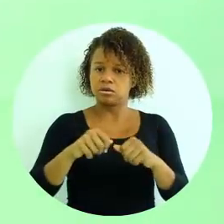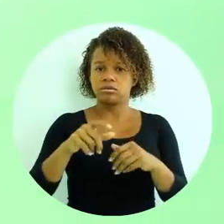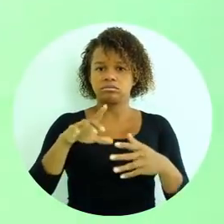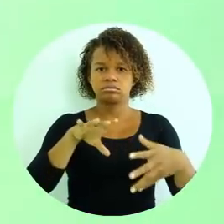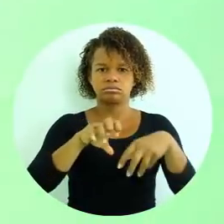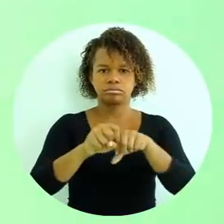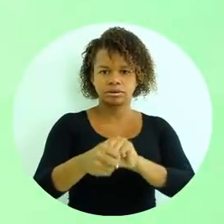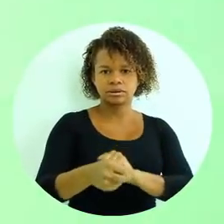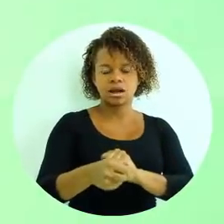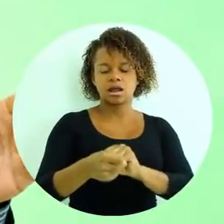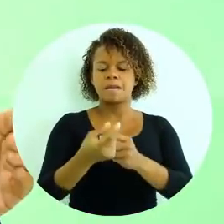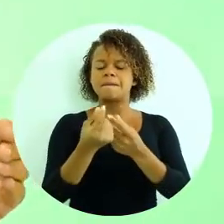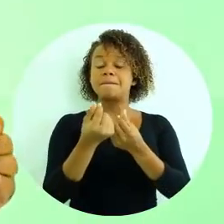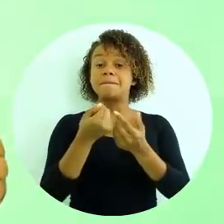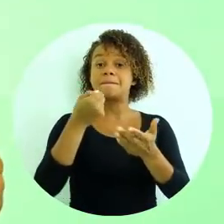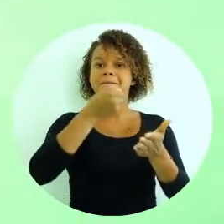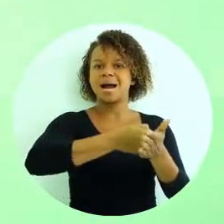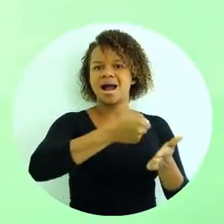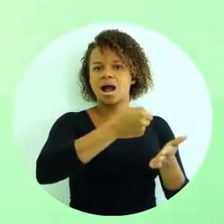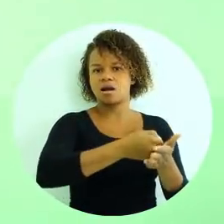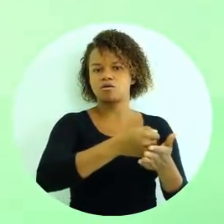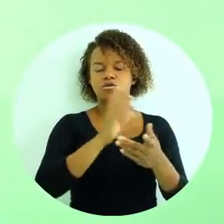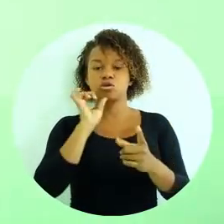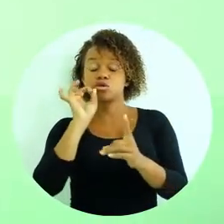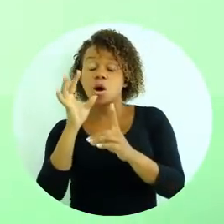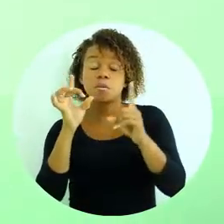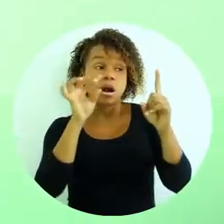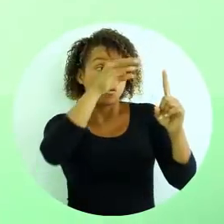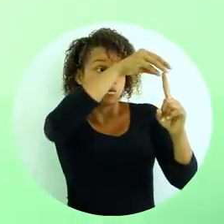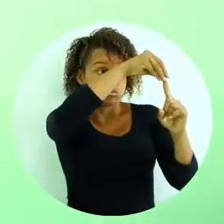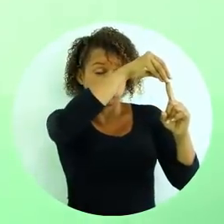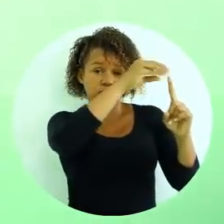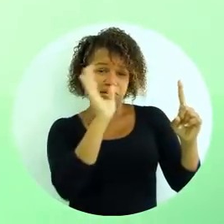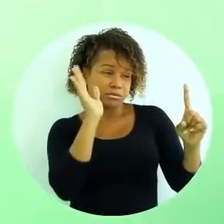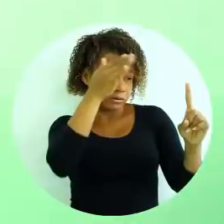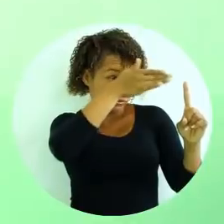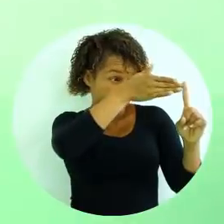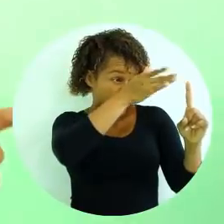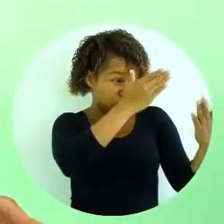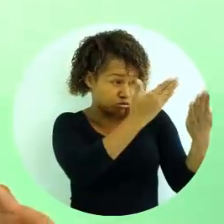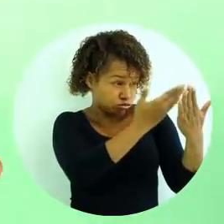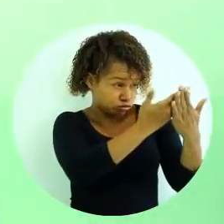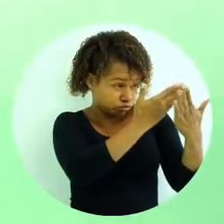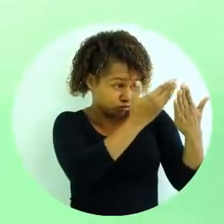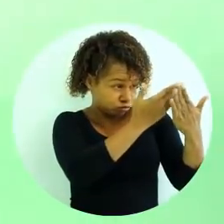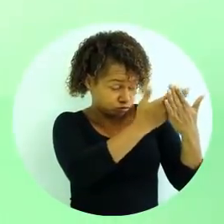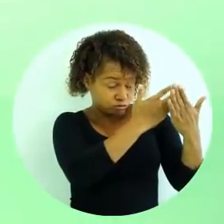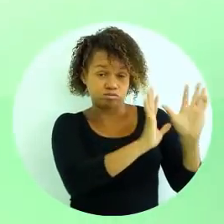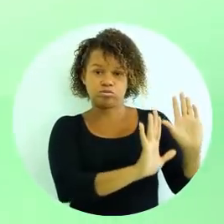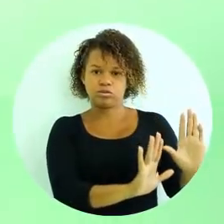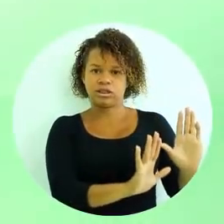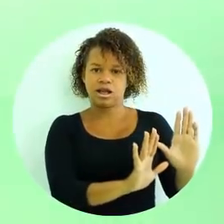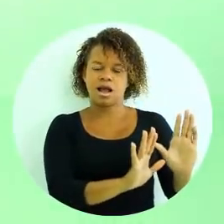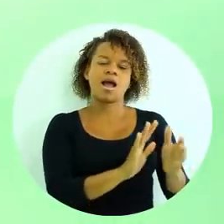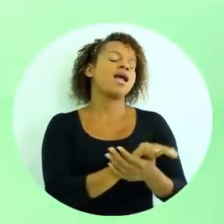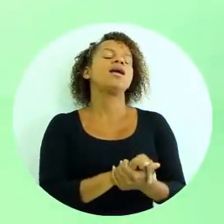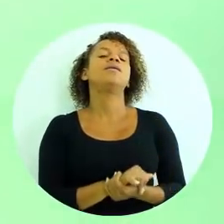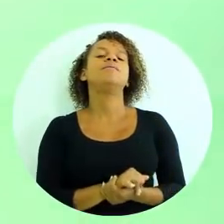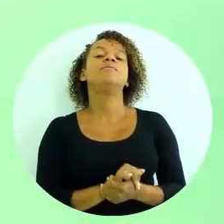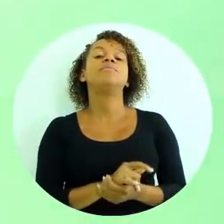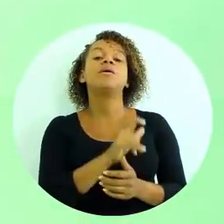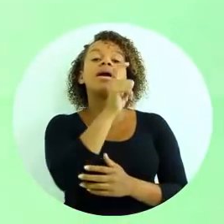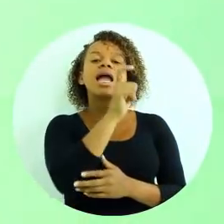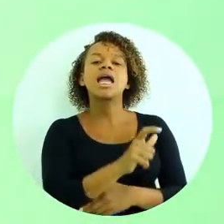ser licenciado de maneira remunerada para se dedicar unicamente a essas aulas.